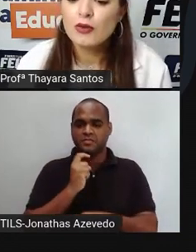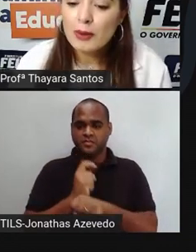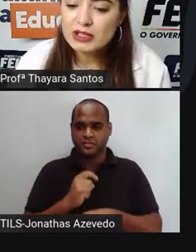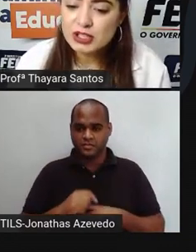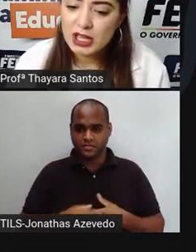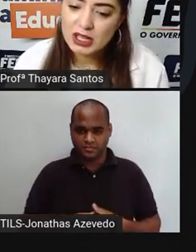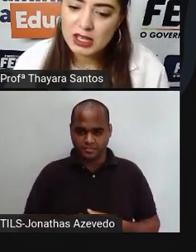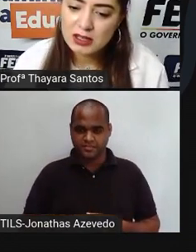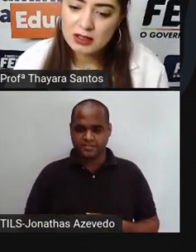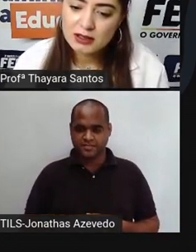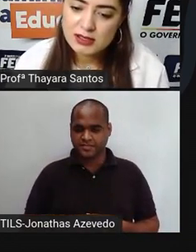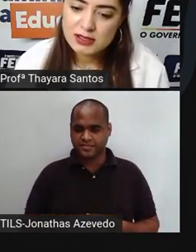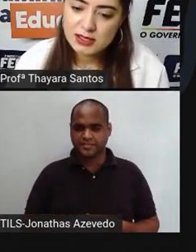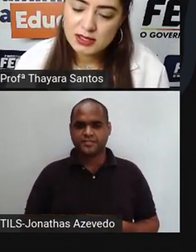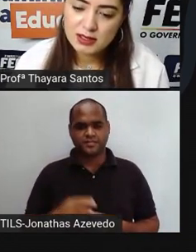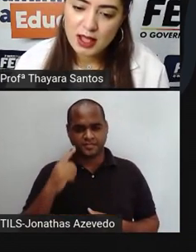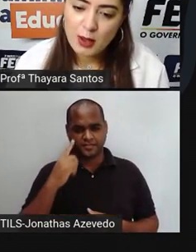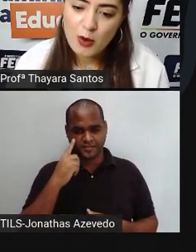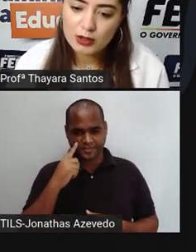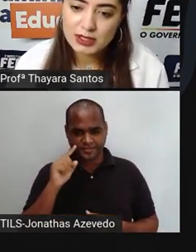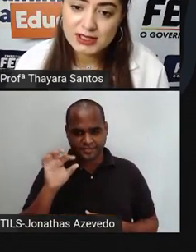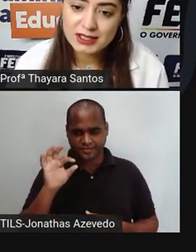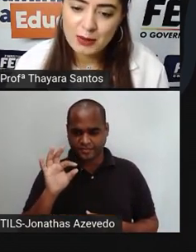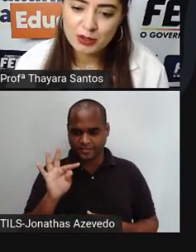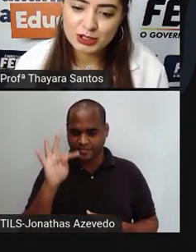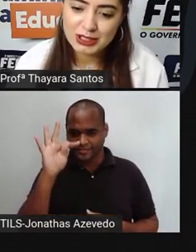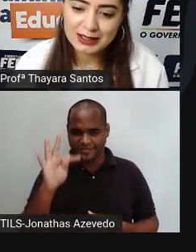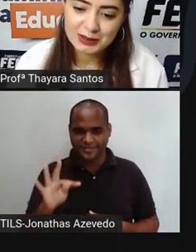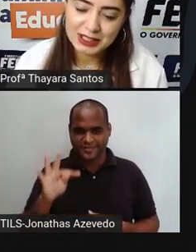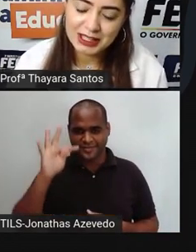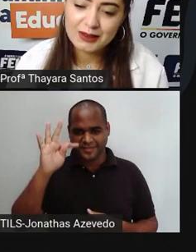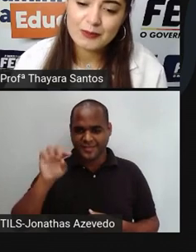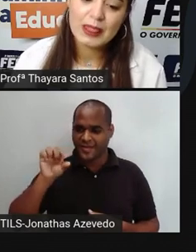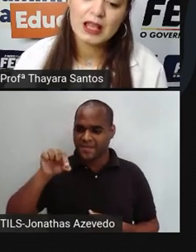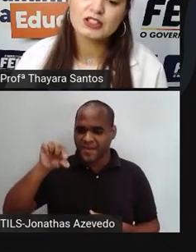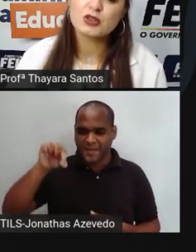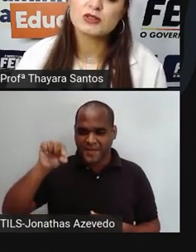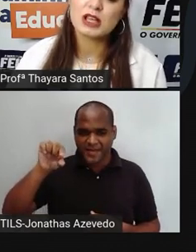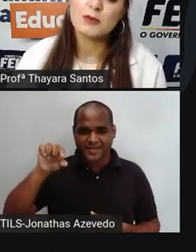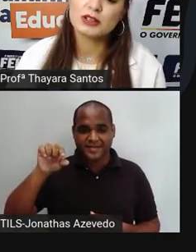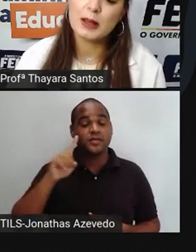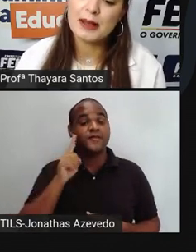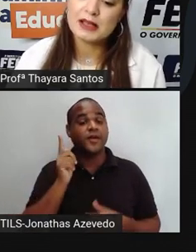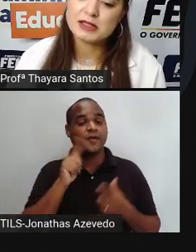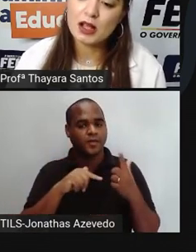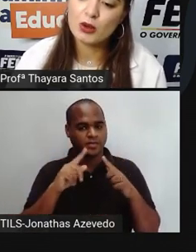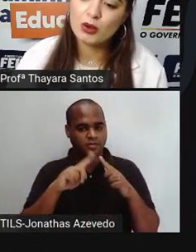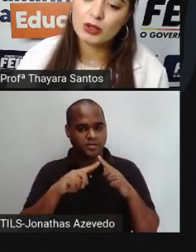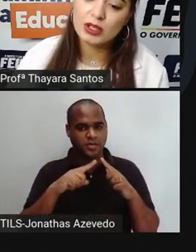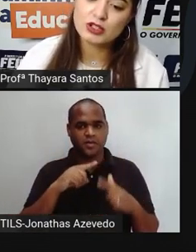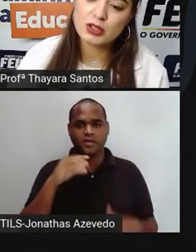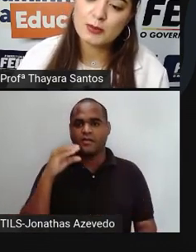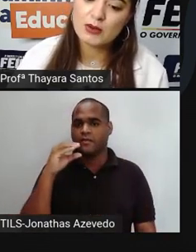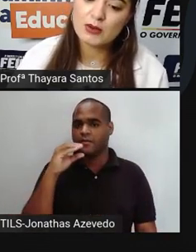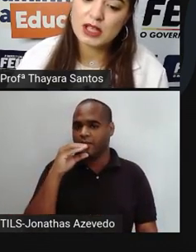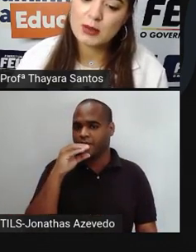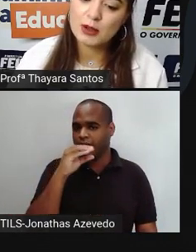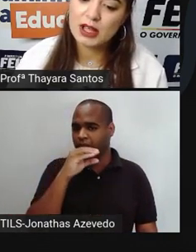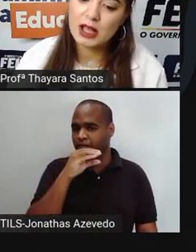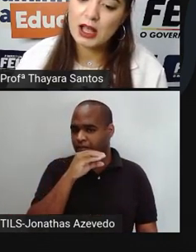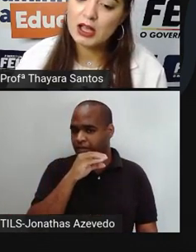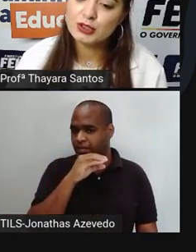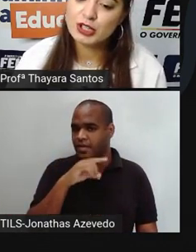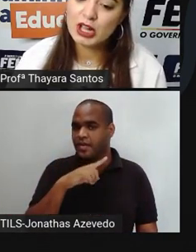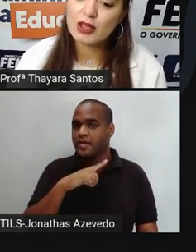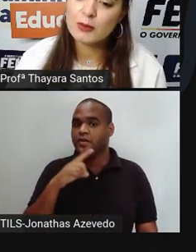Vou mexer aqui, nesse termostato aqui. A gente consegue botar mais calor e a gente também consegue